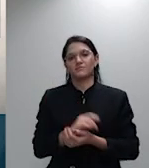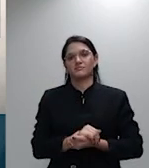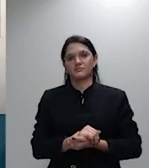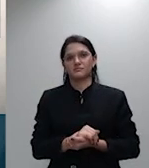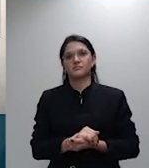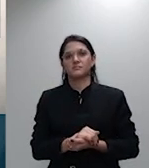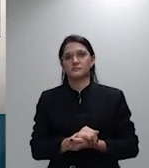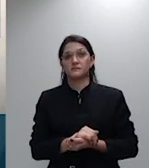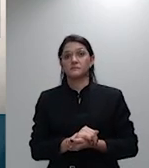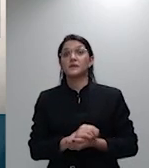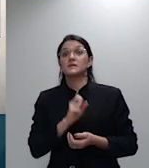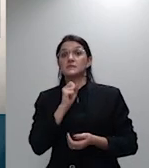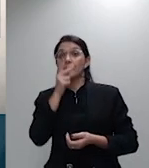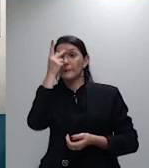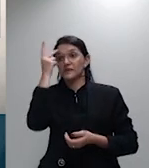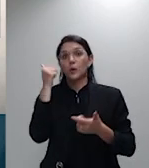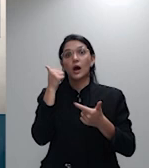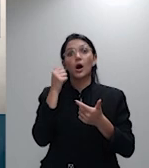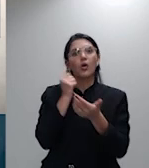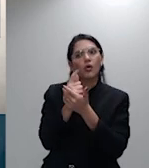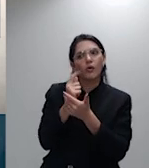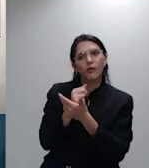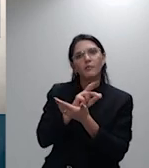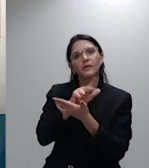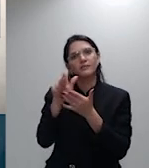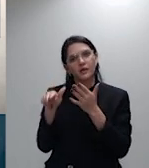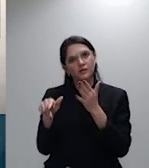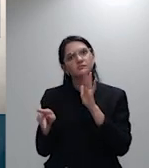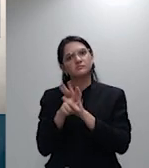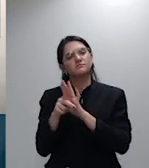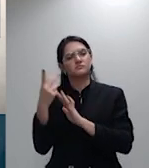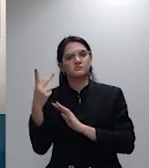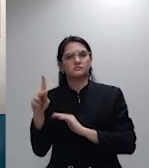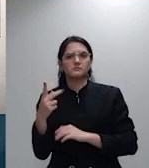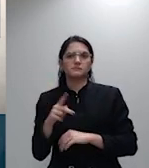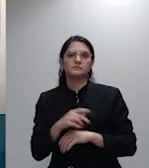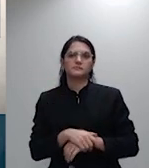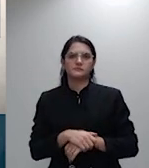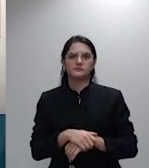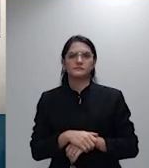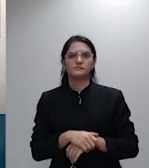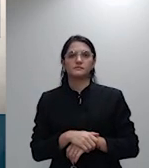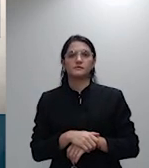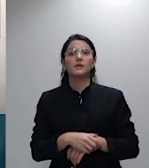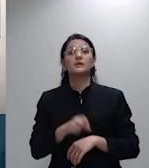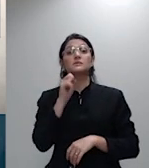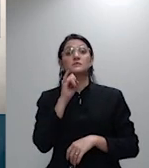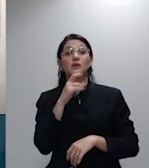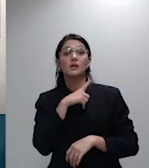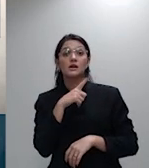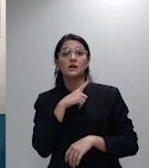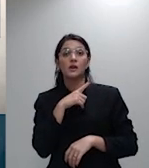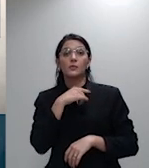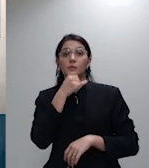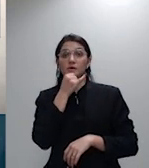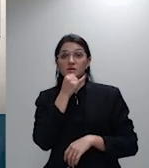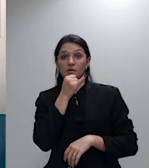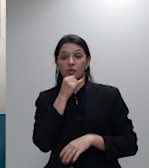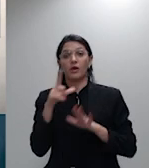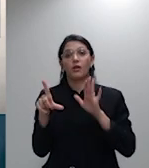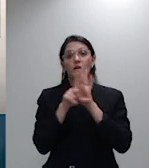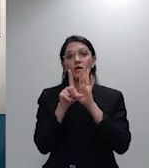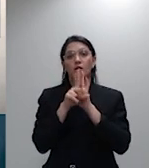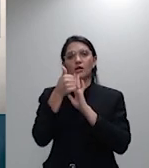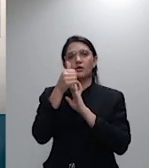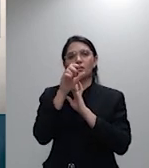intervenção da casa bancária no documento, como no caso da célula de crédito bancário, previsto na Lei 10.931 de